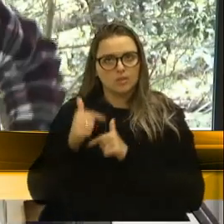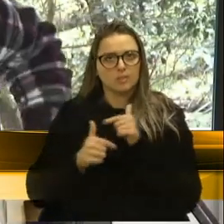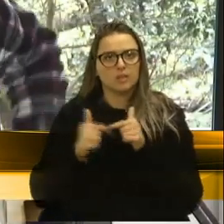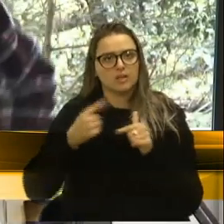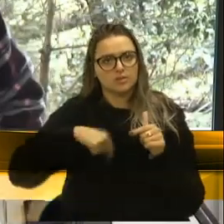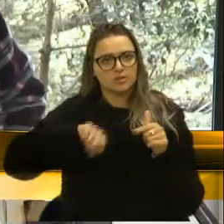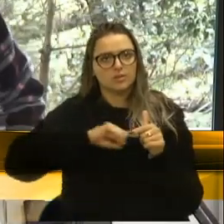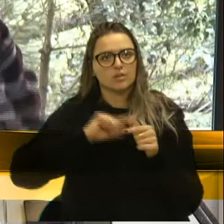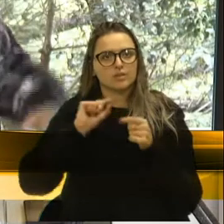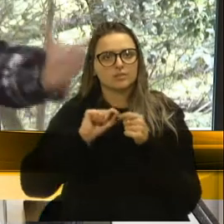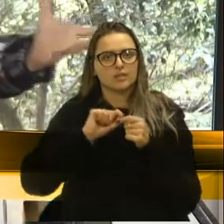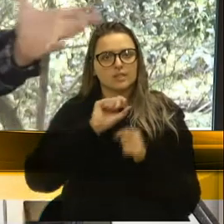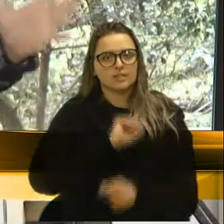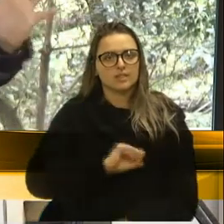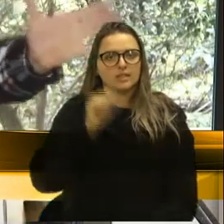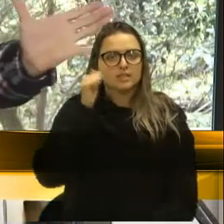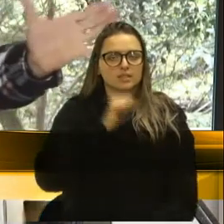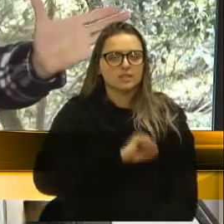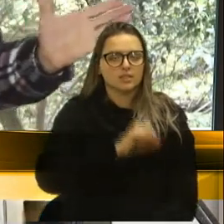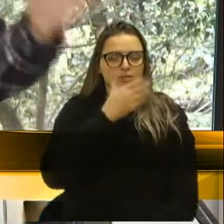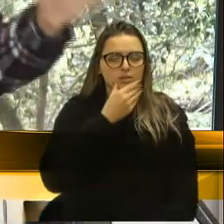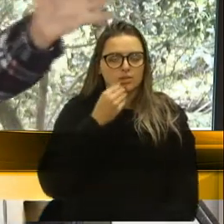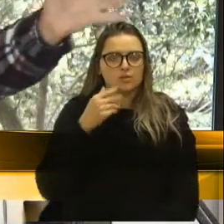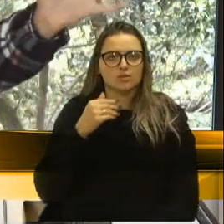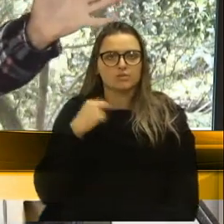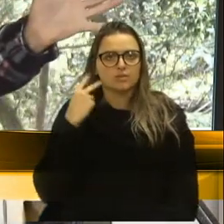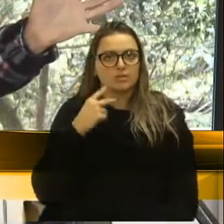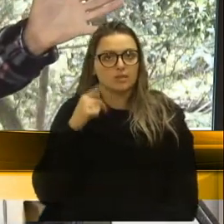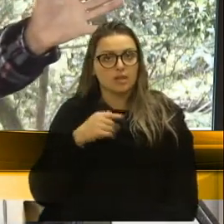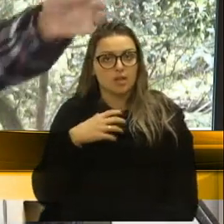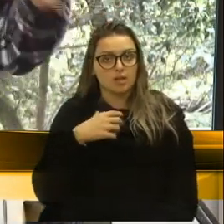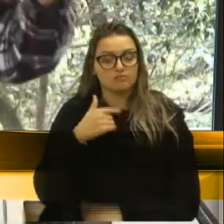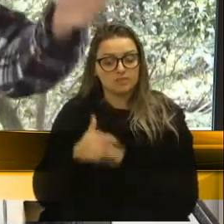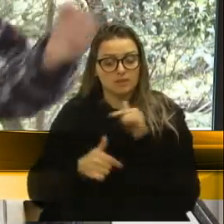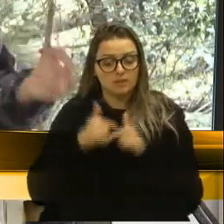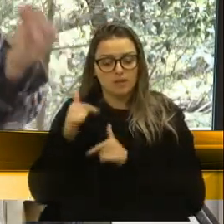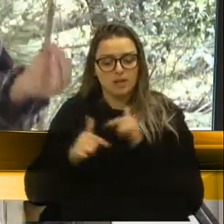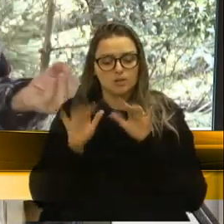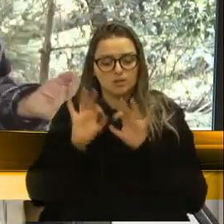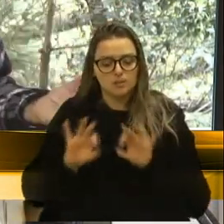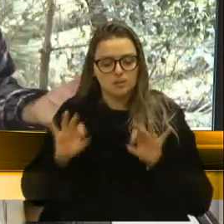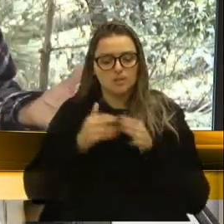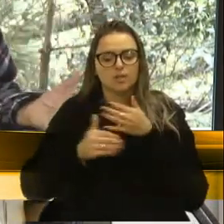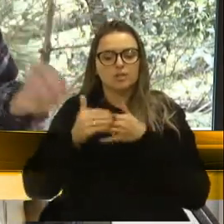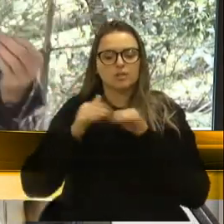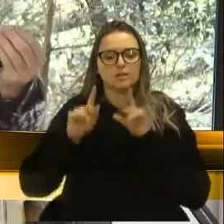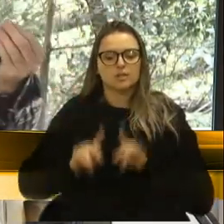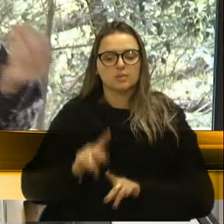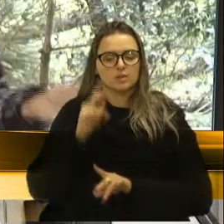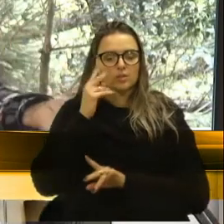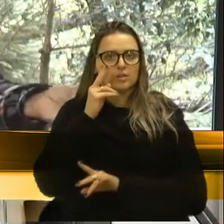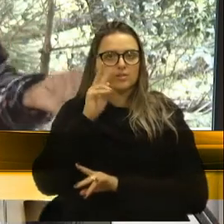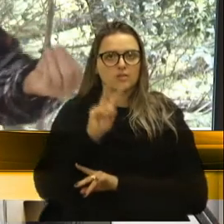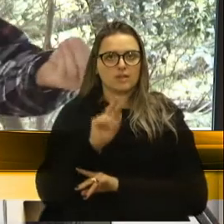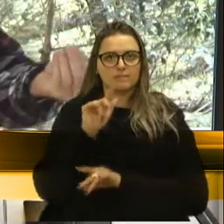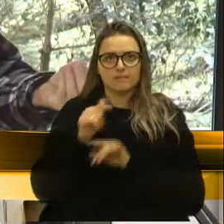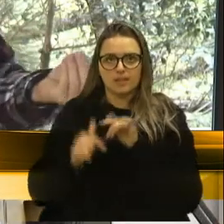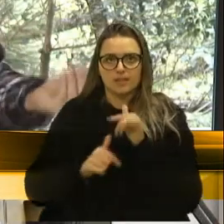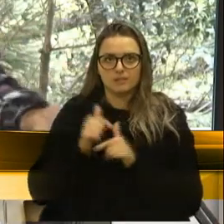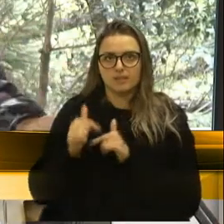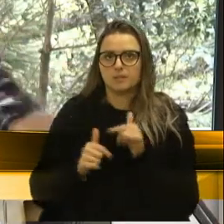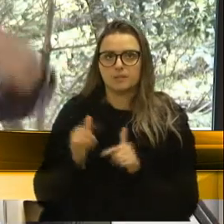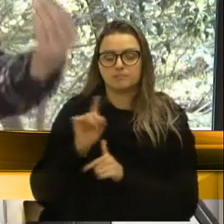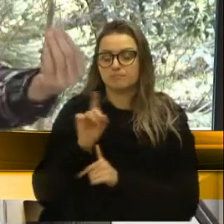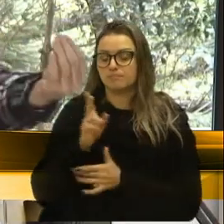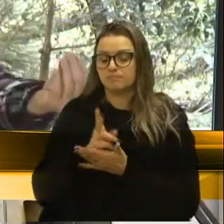senhor presidente, senhores vereadores, simples e faz de coração, todo mundo enxerga e vê. E esse trabalho que nem sempre foi